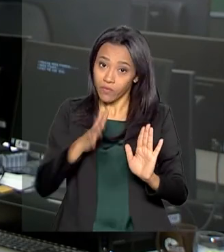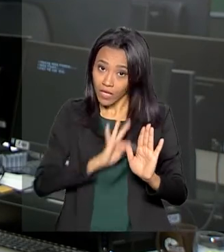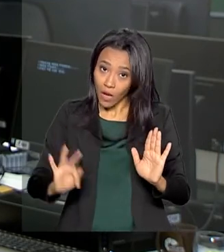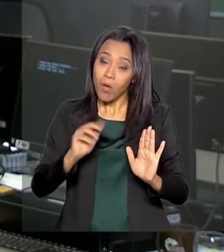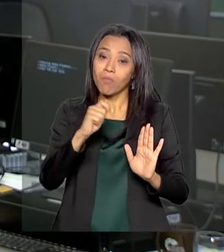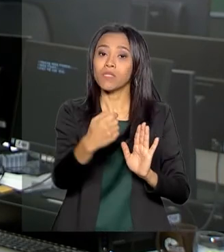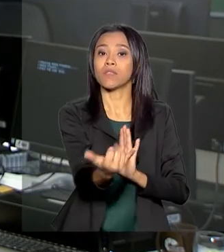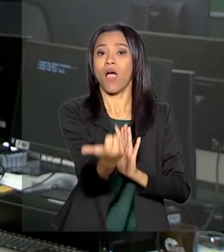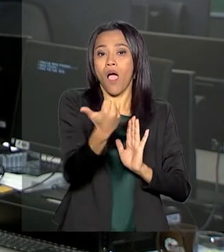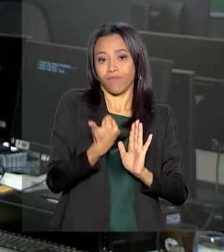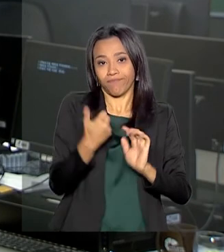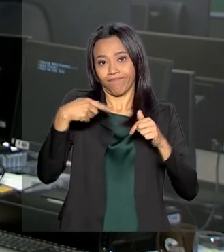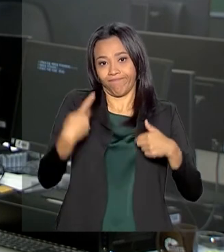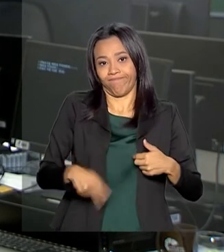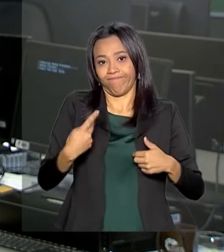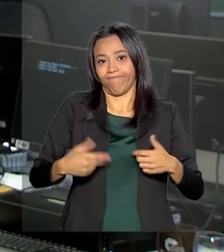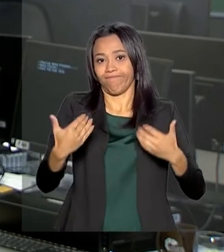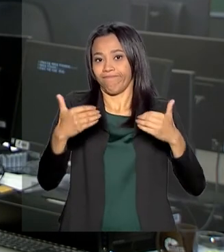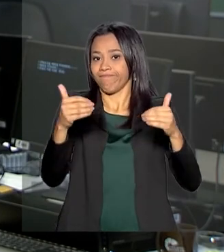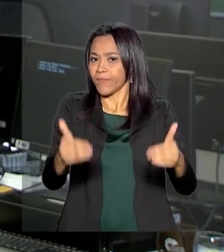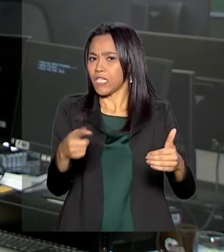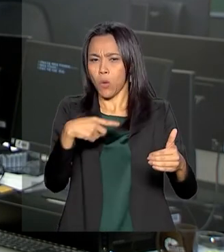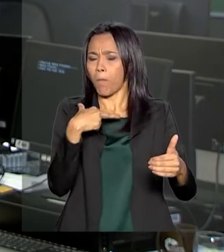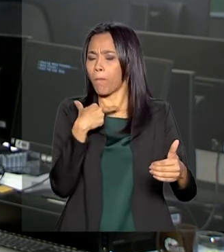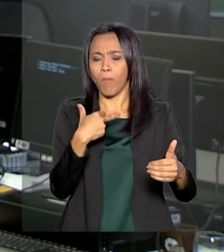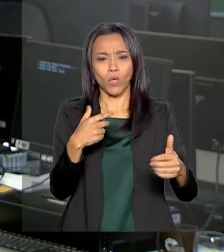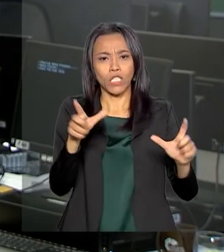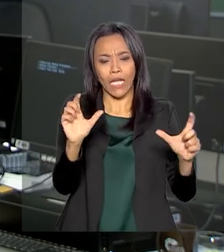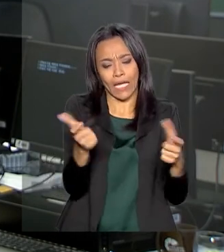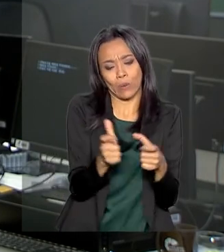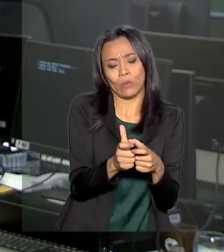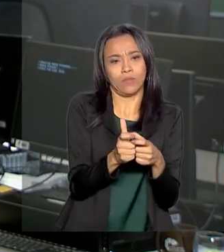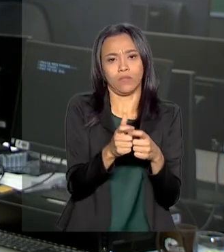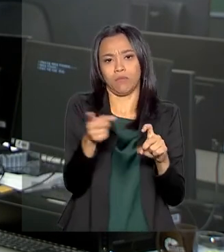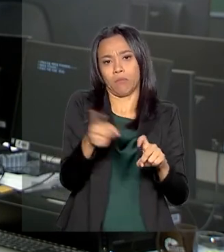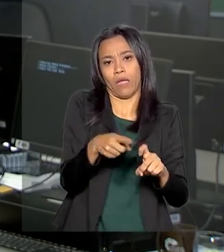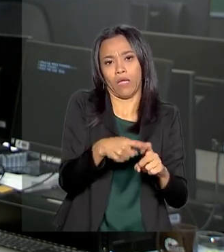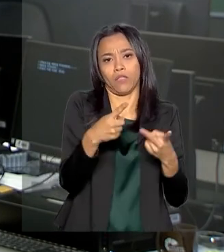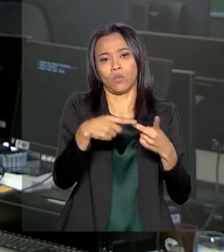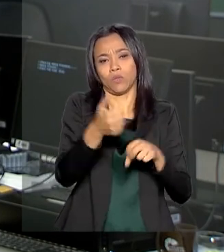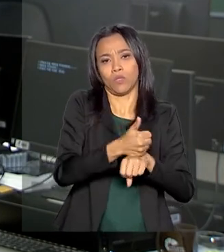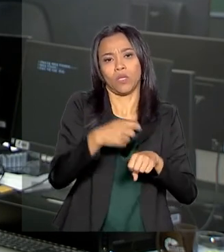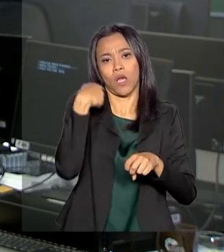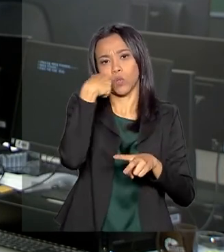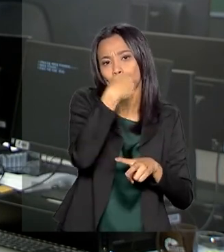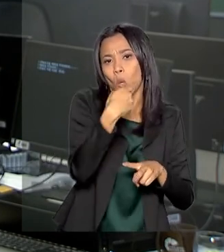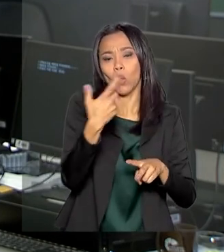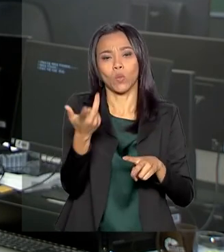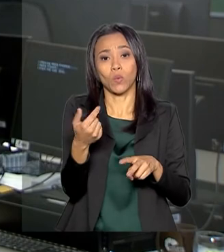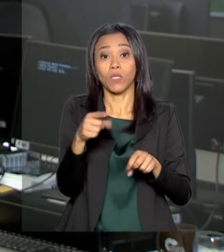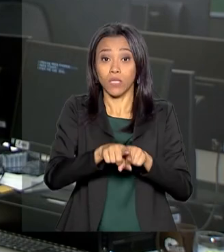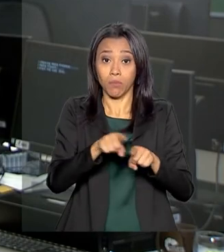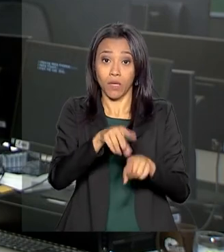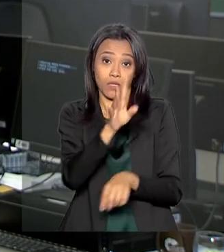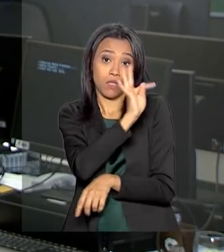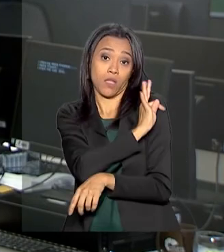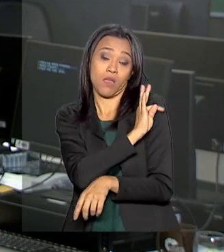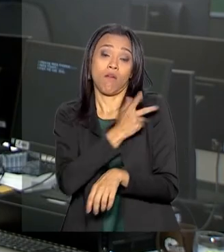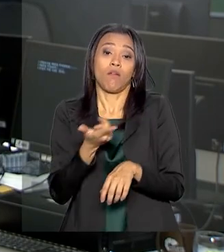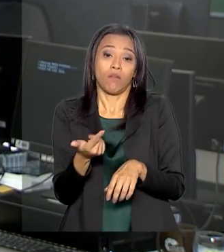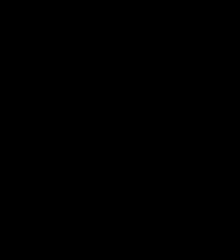Saúde e não podem reduzir as equipes com médico, enfermeiro, odontólogo e auxiliar de enfermagem. Carla.